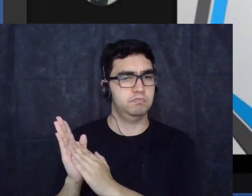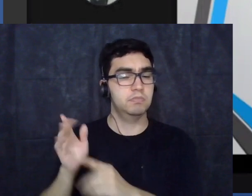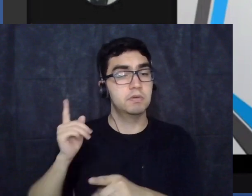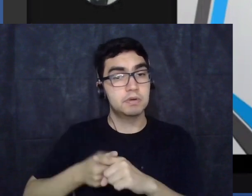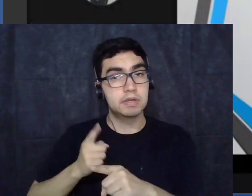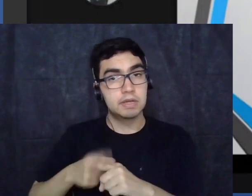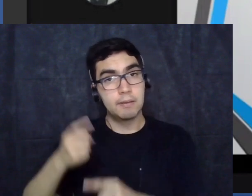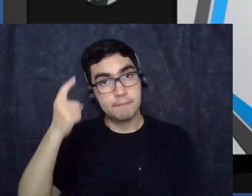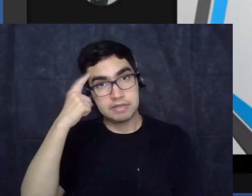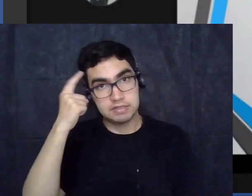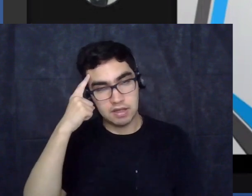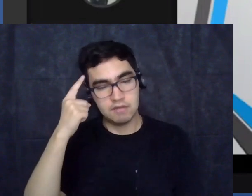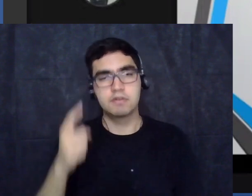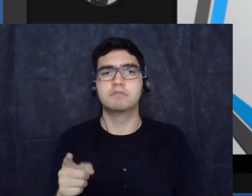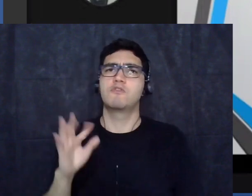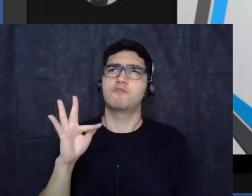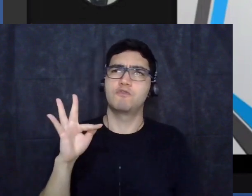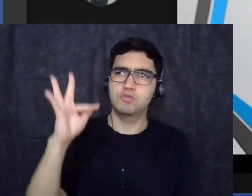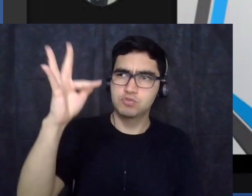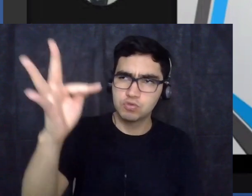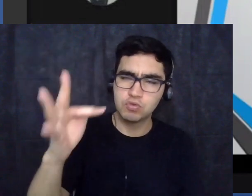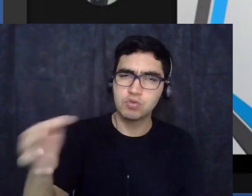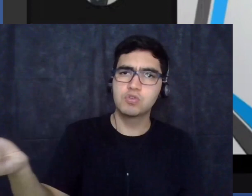que se